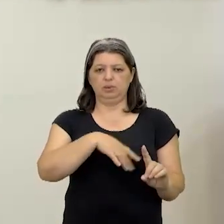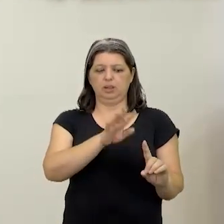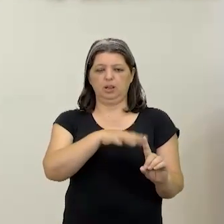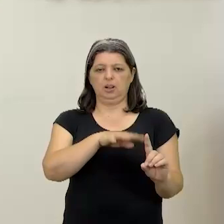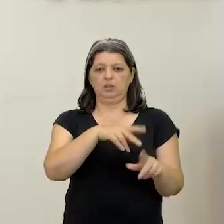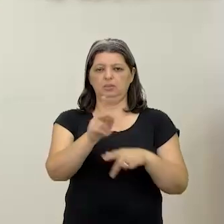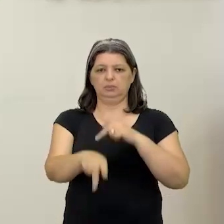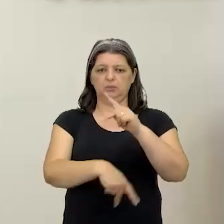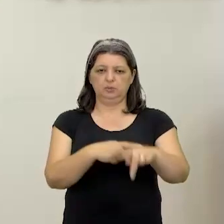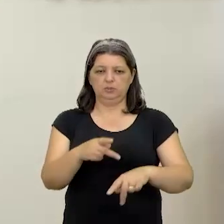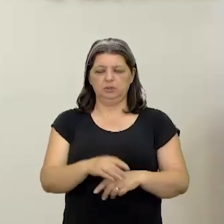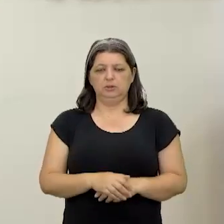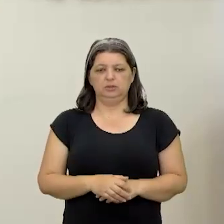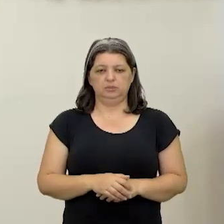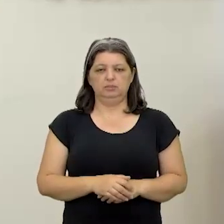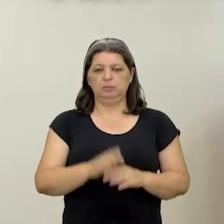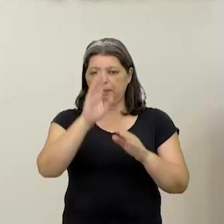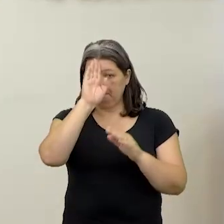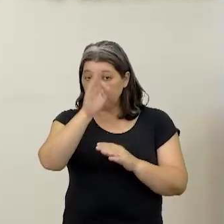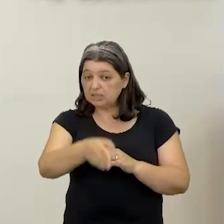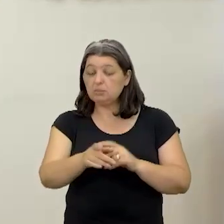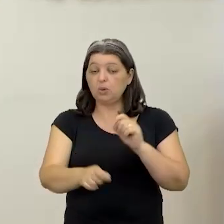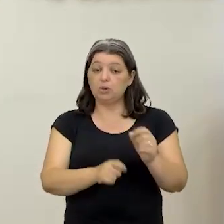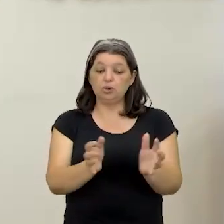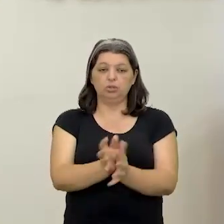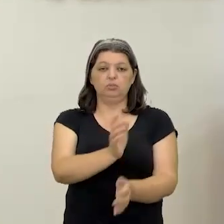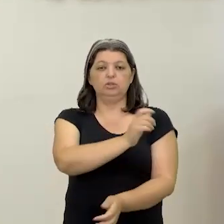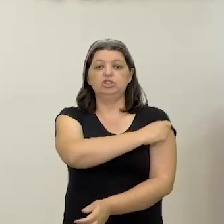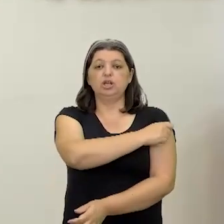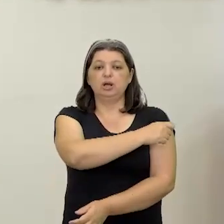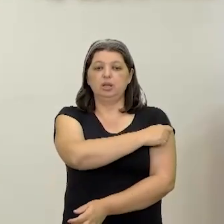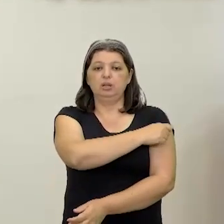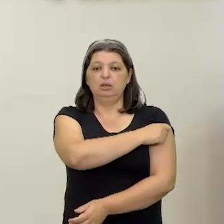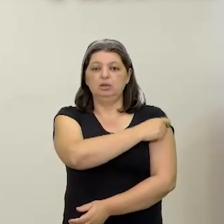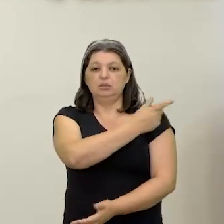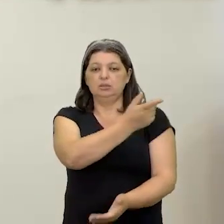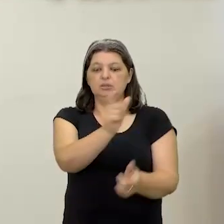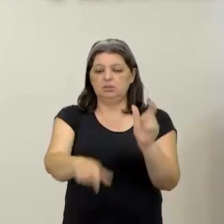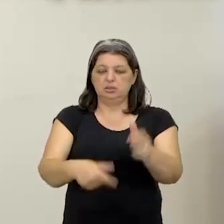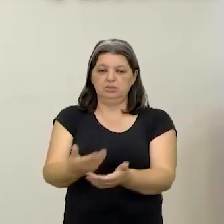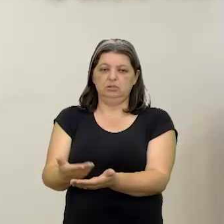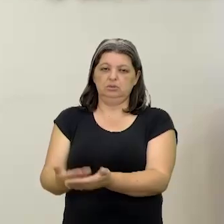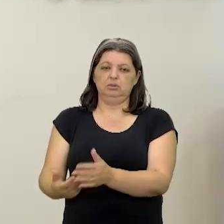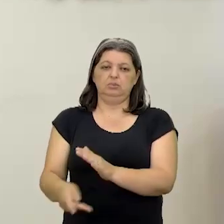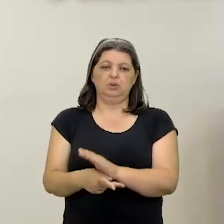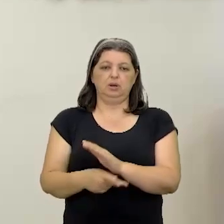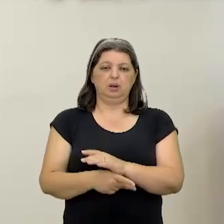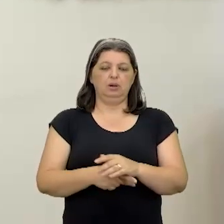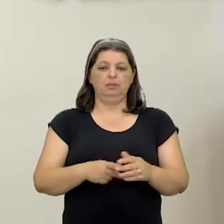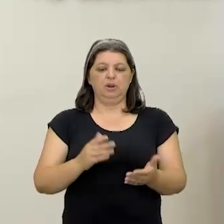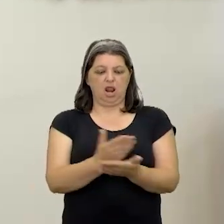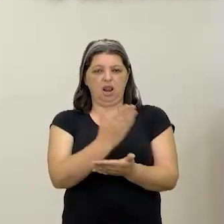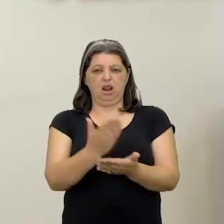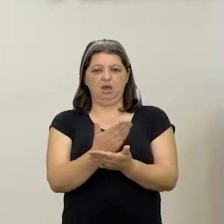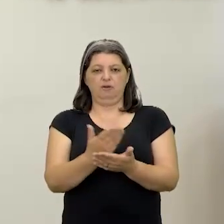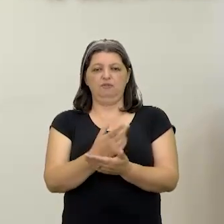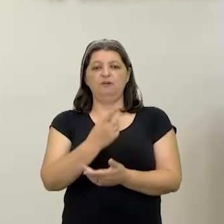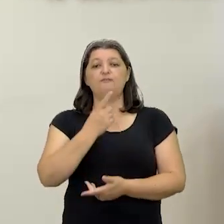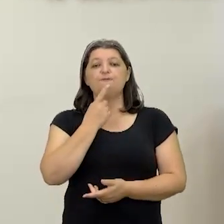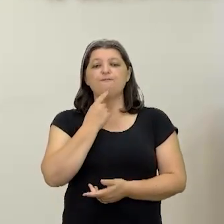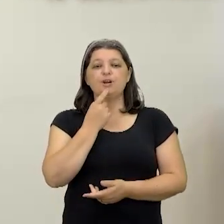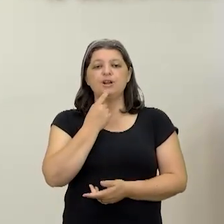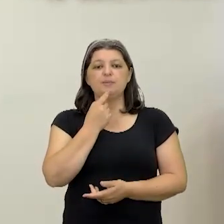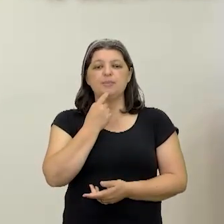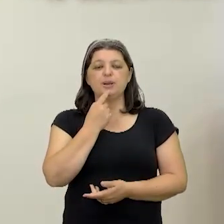população, principalmente os estudantes que carregavam nas ruas o livro vermelho. Caramba. É uma espécie de